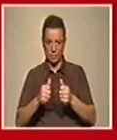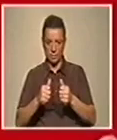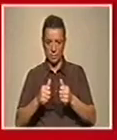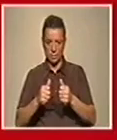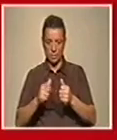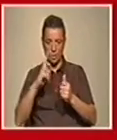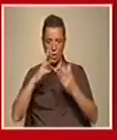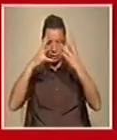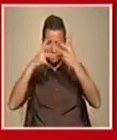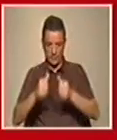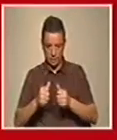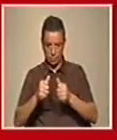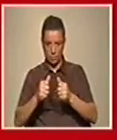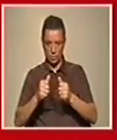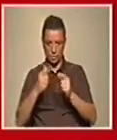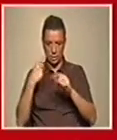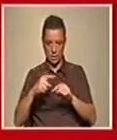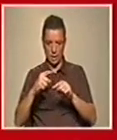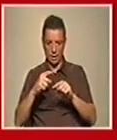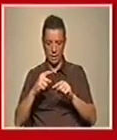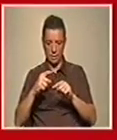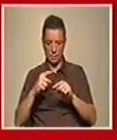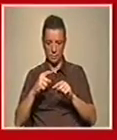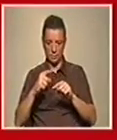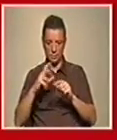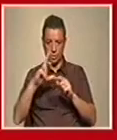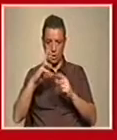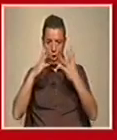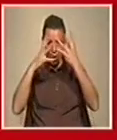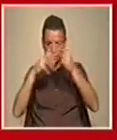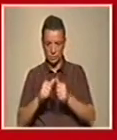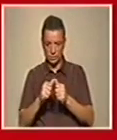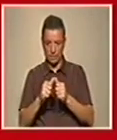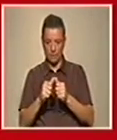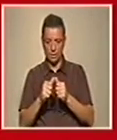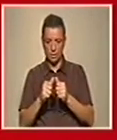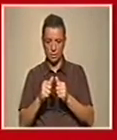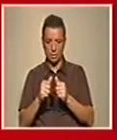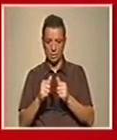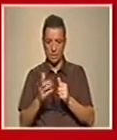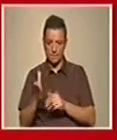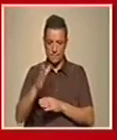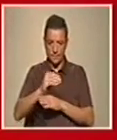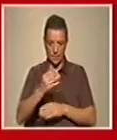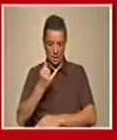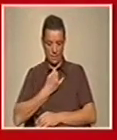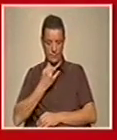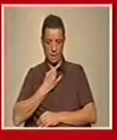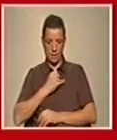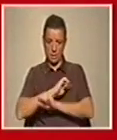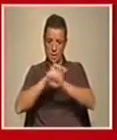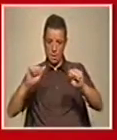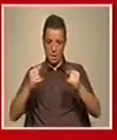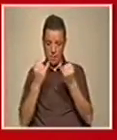um orçamento comum. Os projetos terão um orçamento comum. Estes orçamentos, destes projetos, são complementares dos orçamentos individuais das universidades.